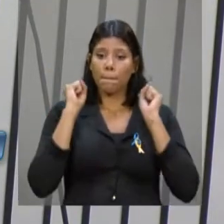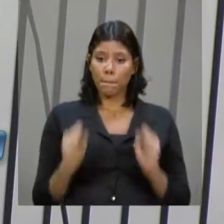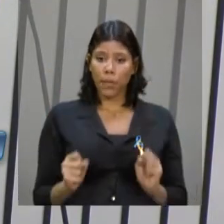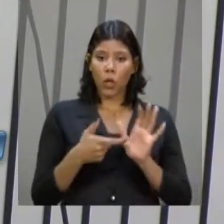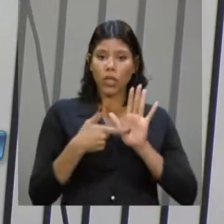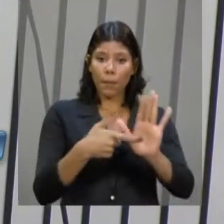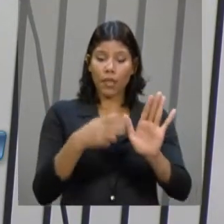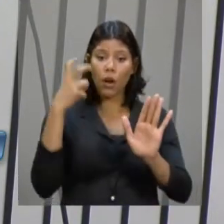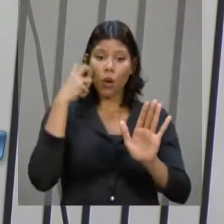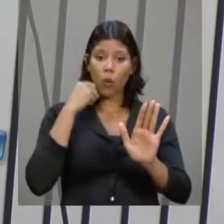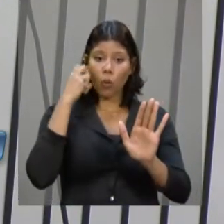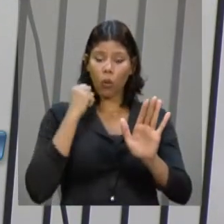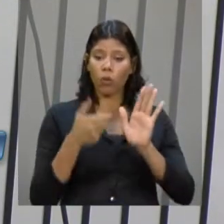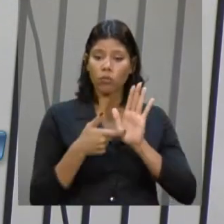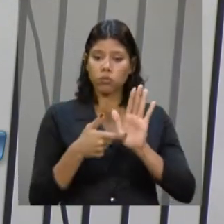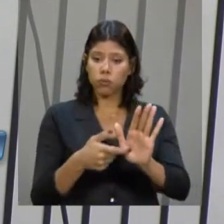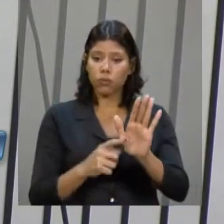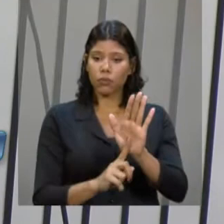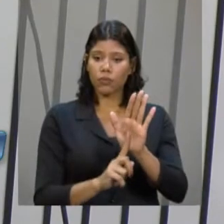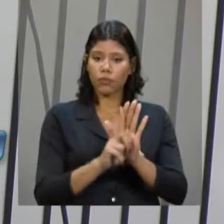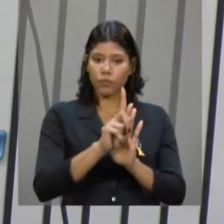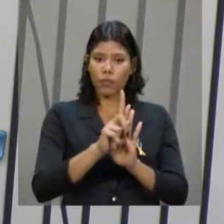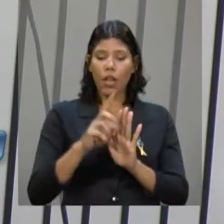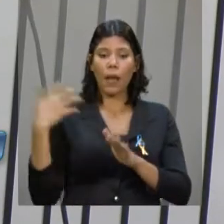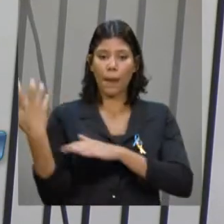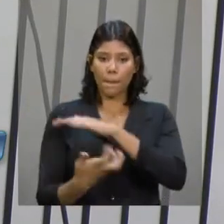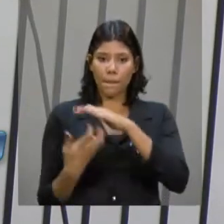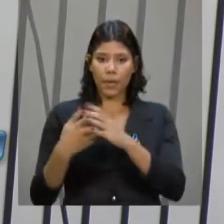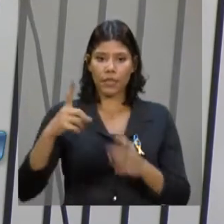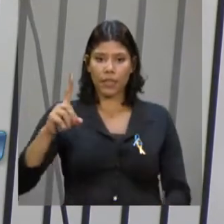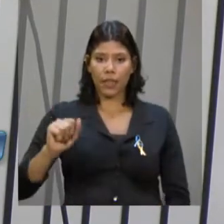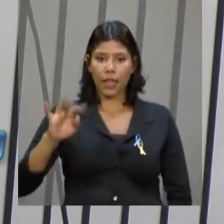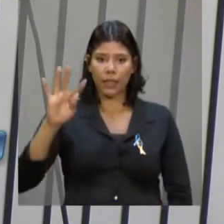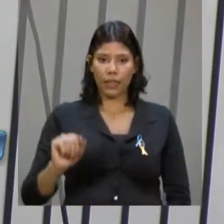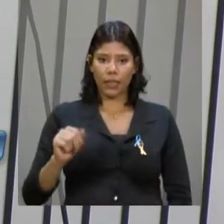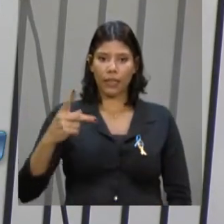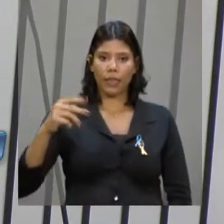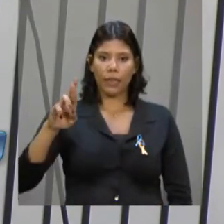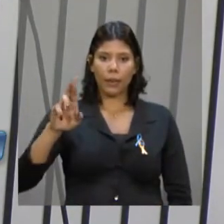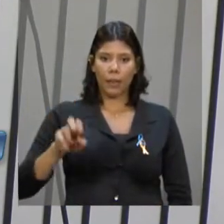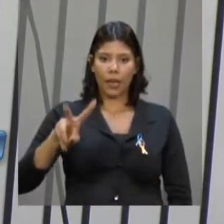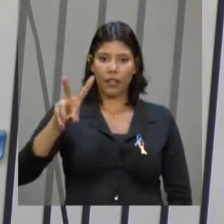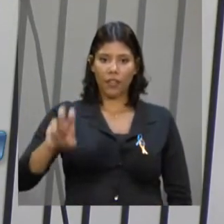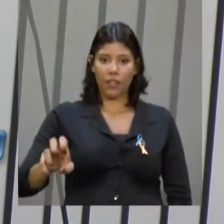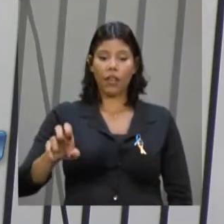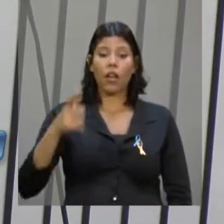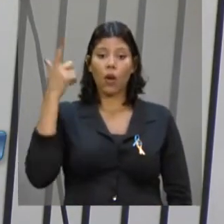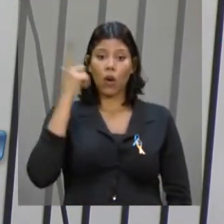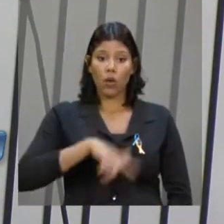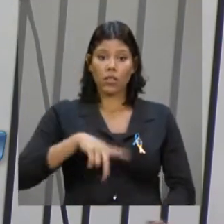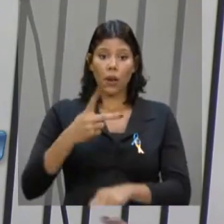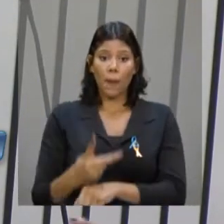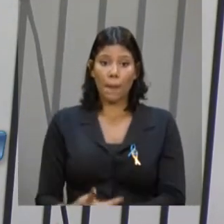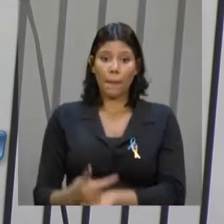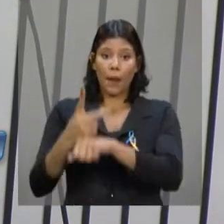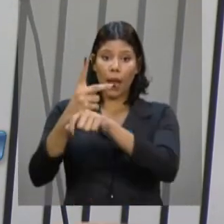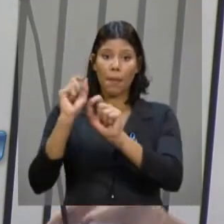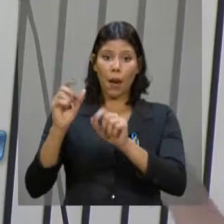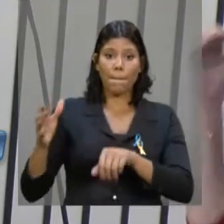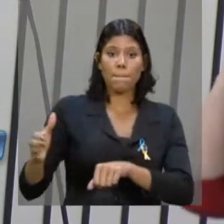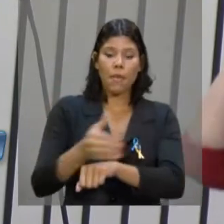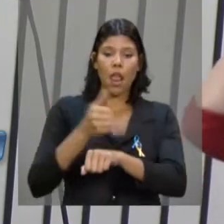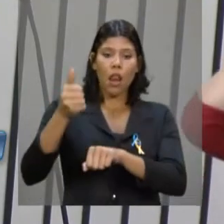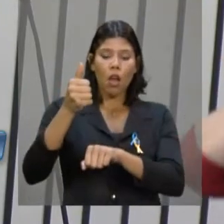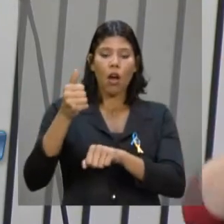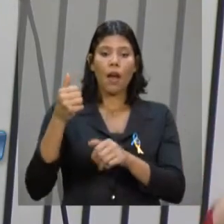lucros dessa empresa. A empresa Dataprev ganhou o prêmio de melhor empresa de TI do país.